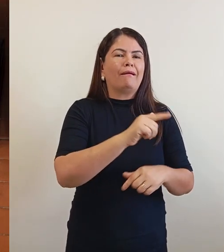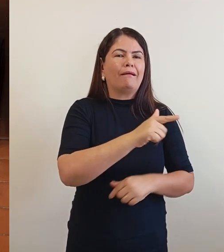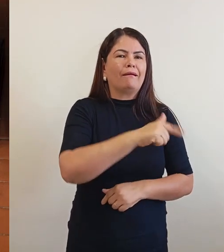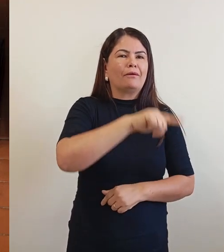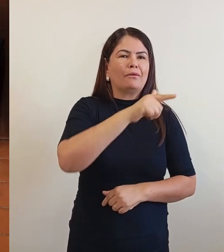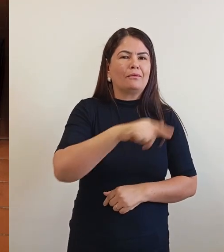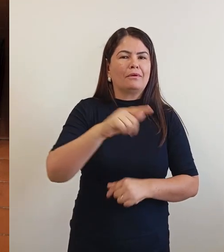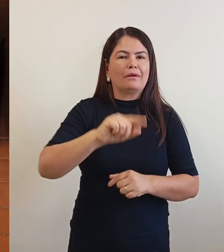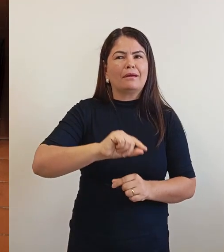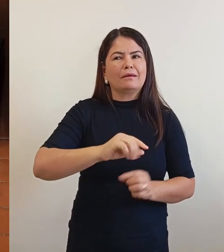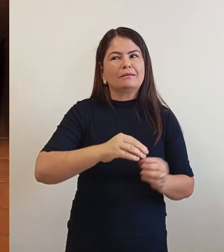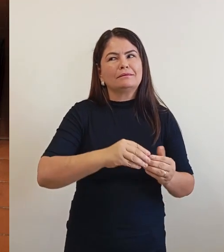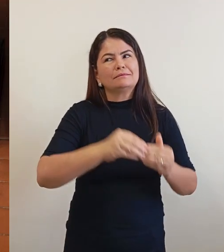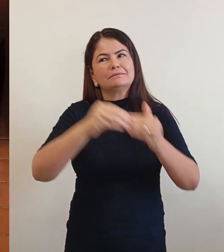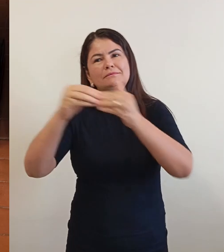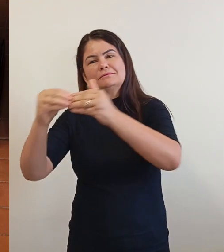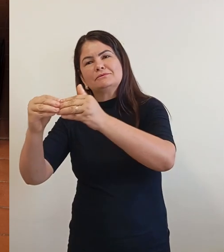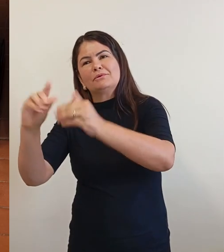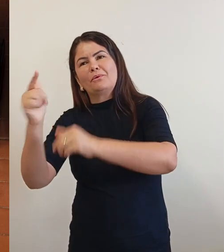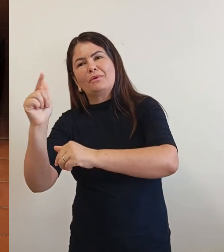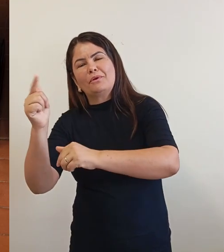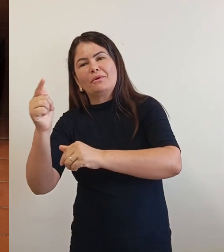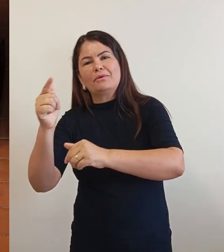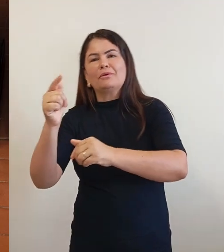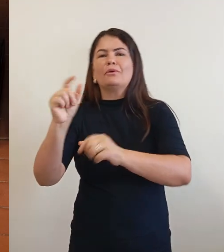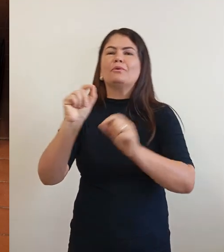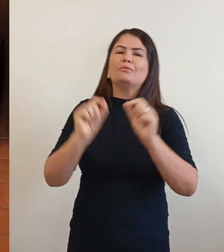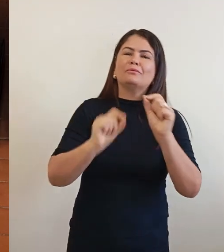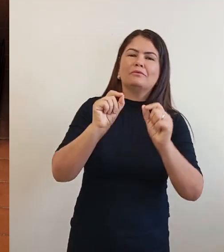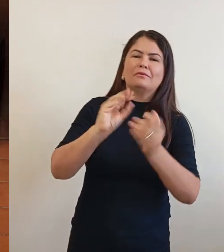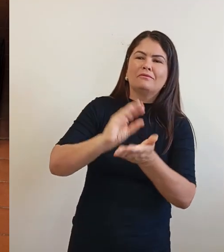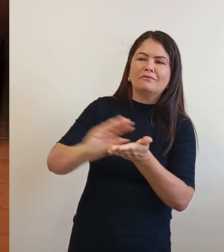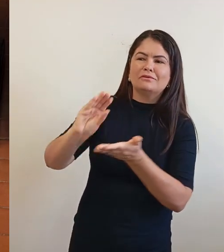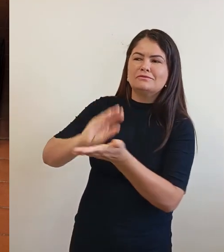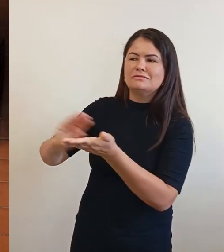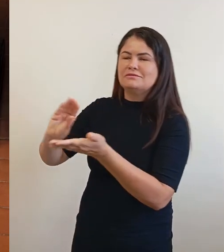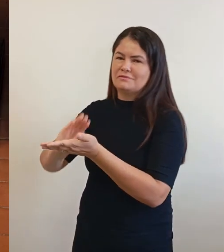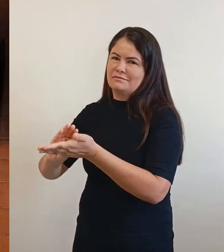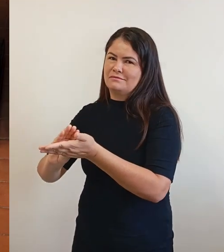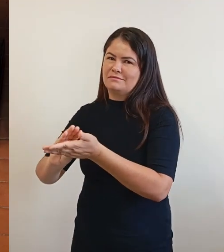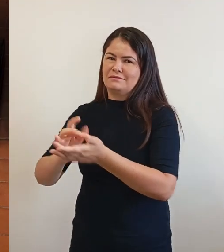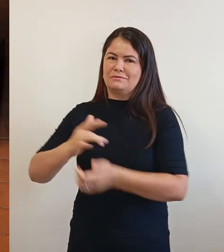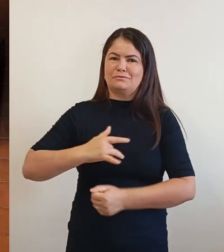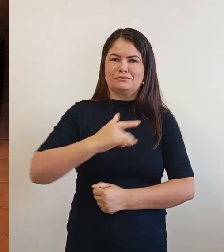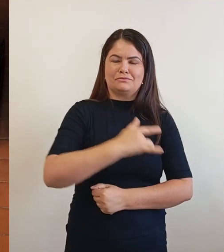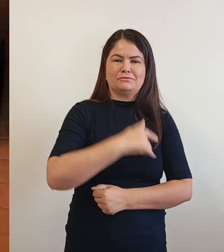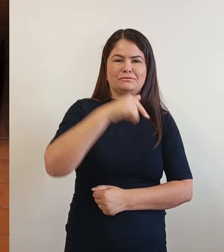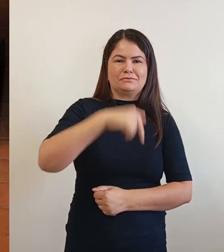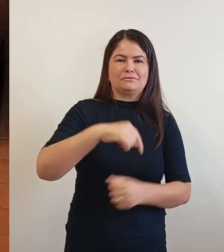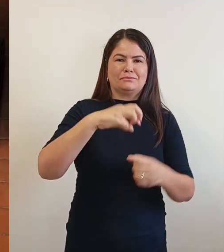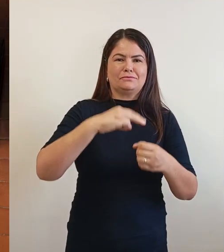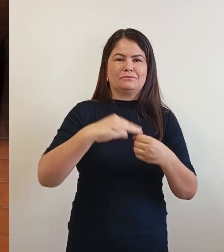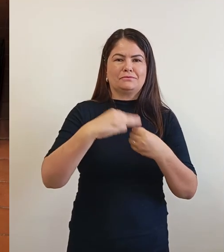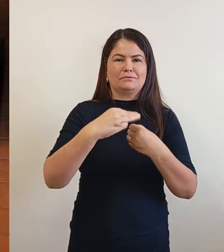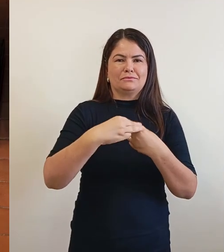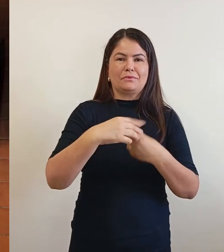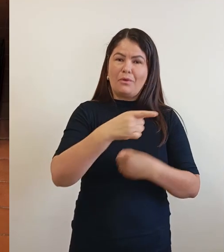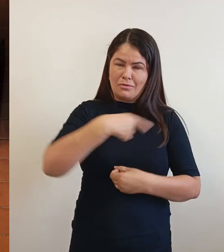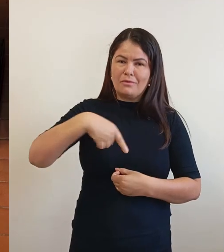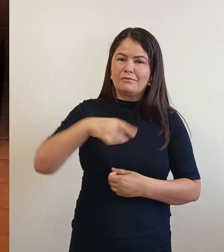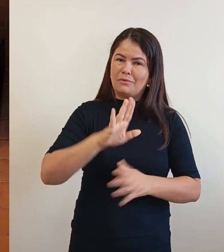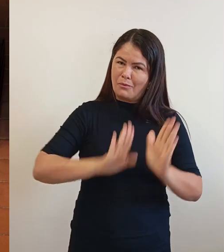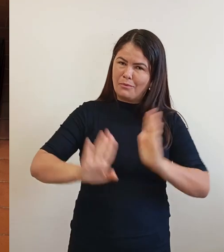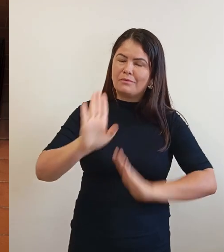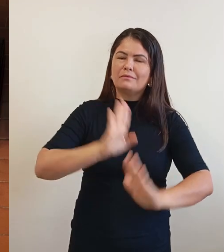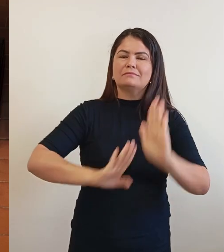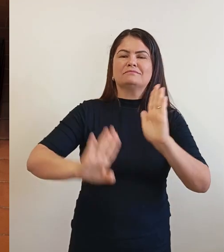E nós vamos ter um zelo muito grande e é uma das coisas que eu quero dar o sangue. Nós queremos pôr um